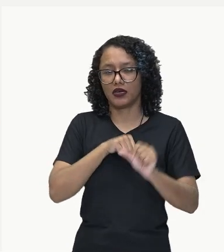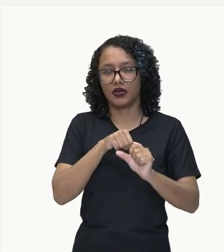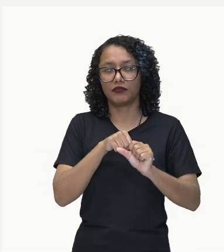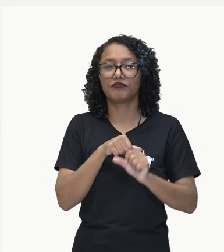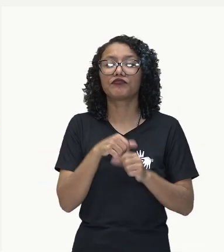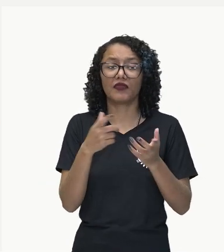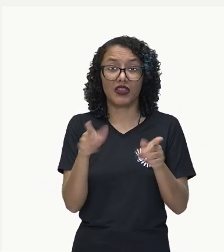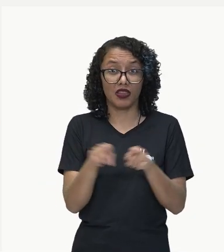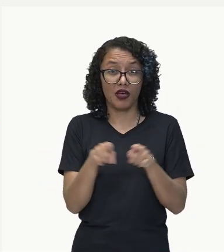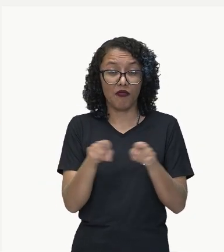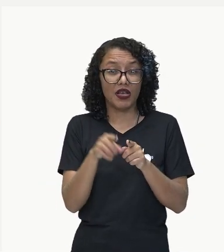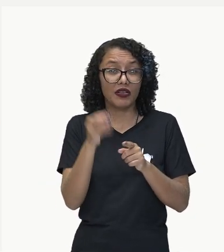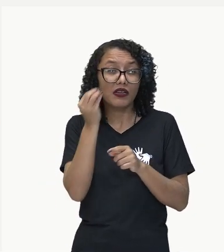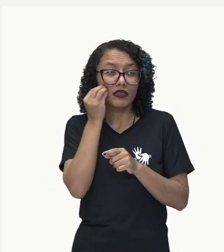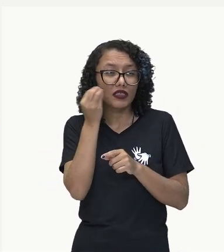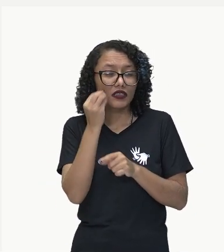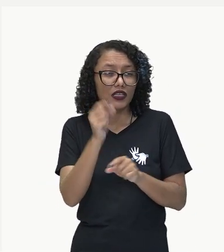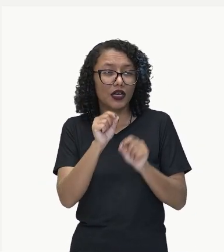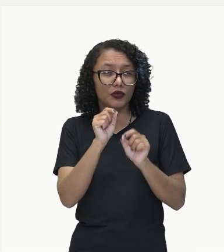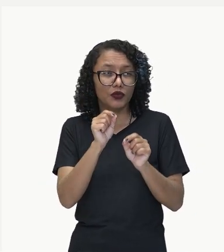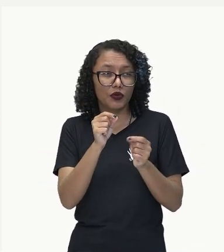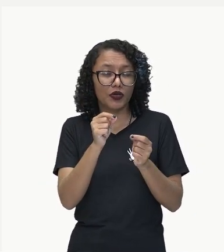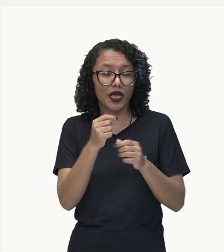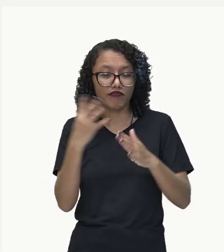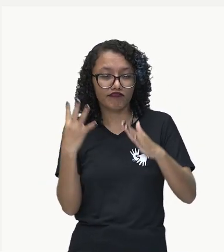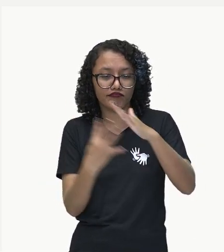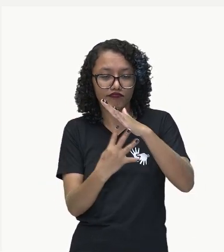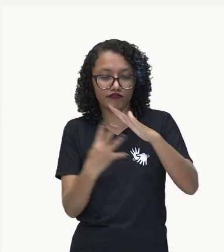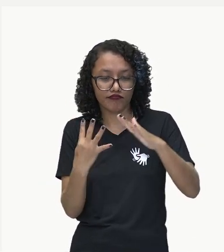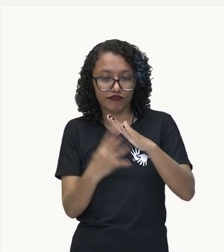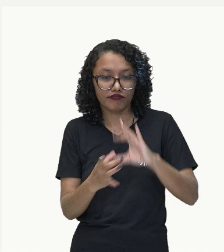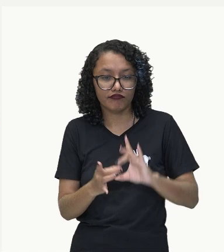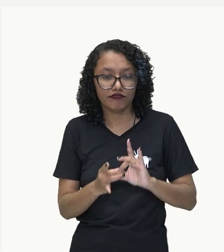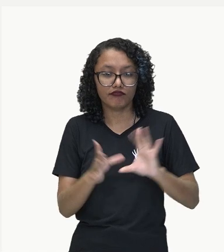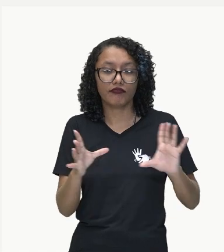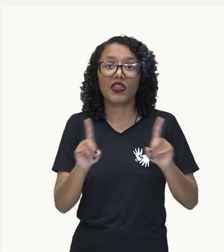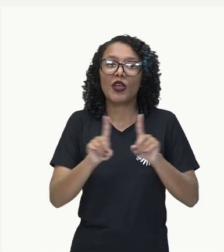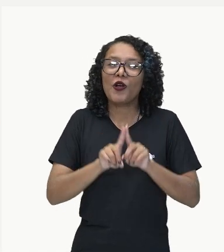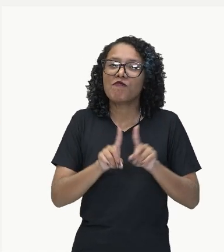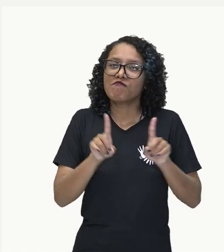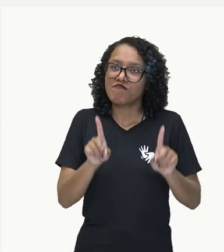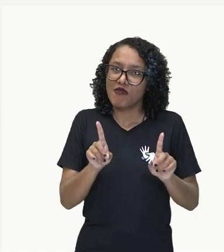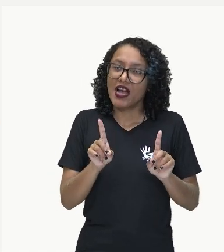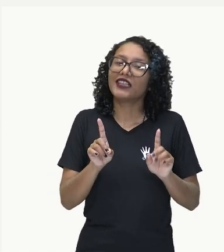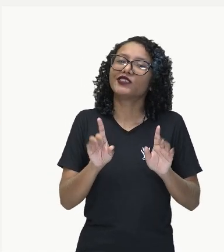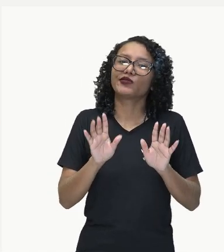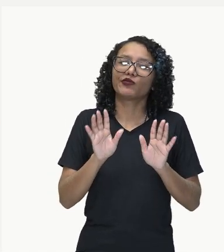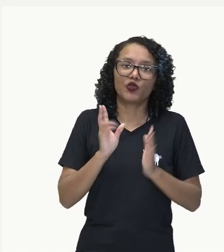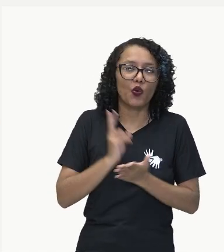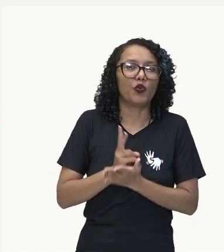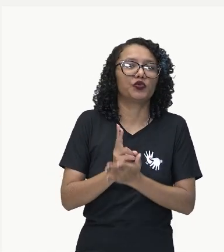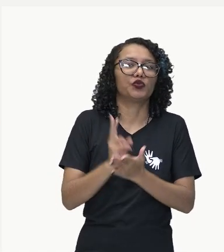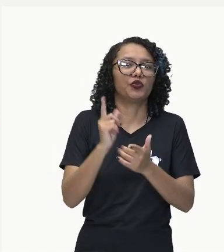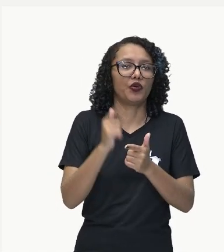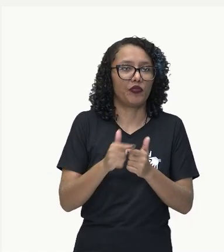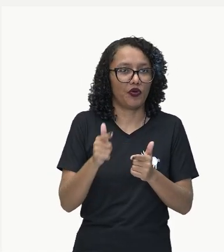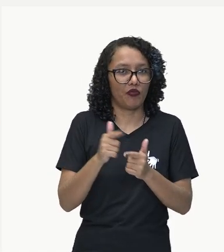verificar que eles estão tentando abrir as suas políticas de migração, por exemplo. Mas, ainda assim, são grandes desafios a